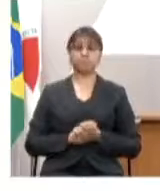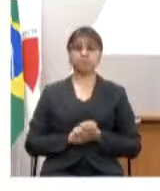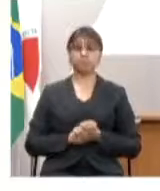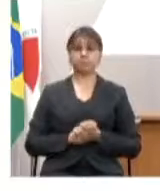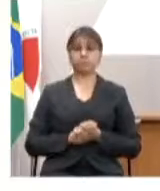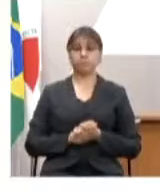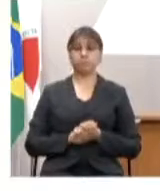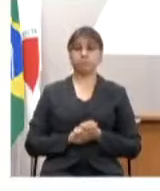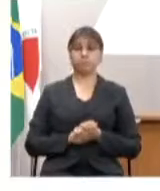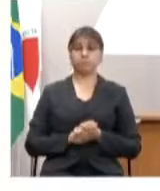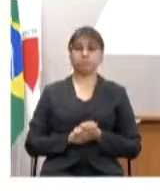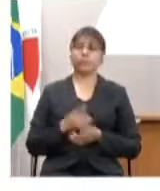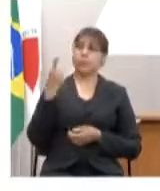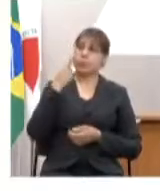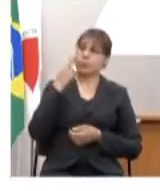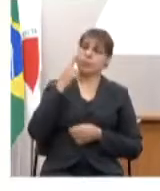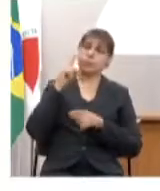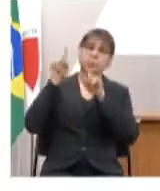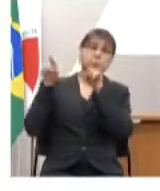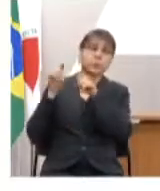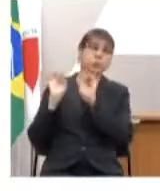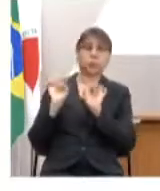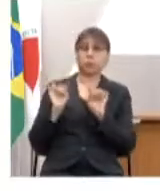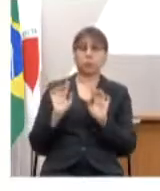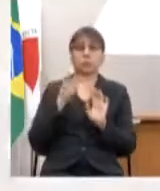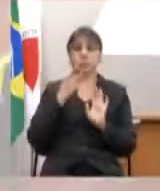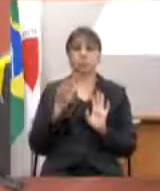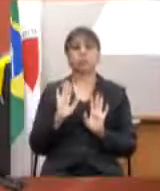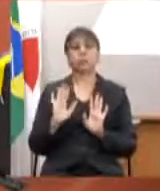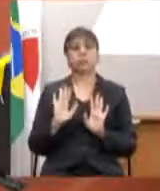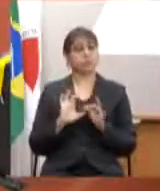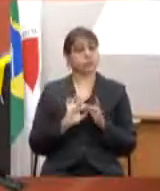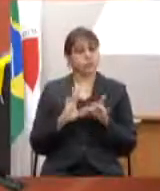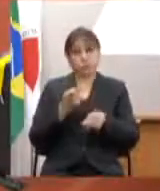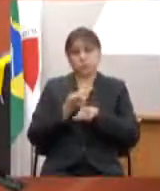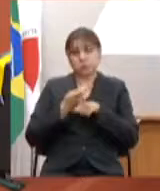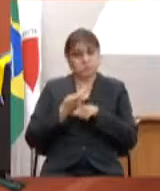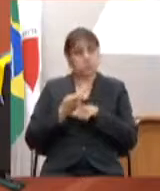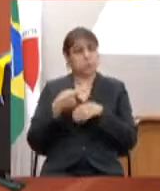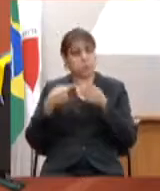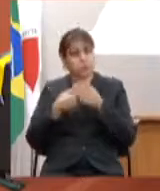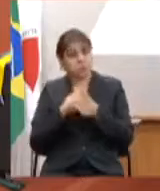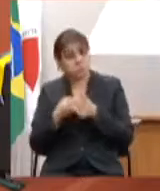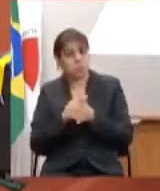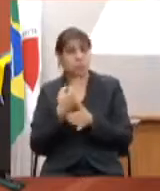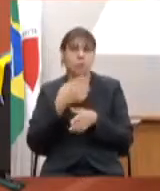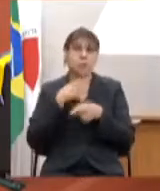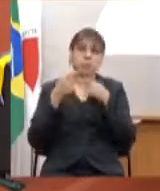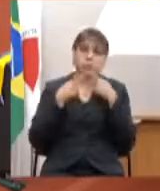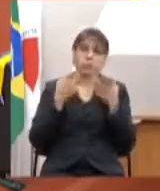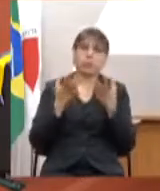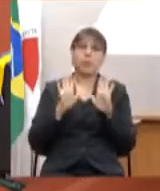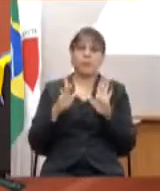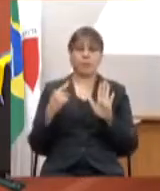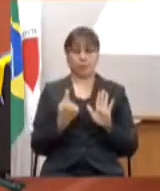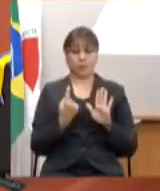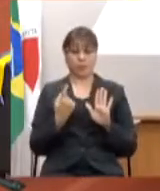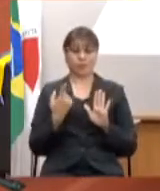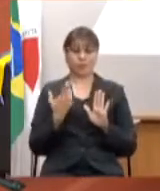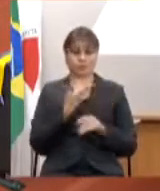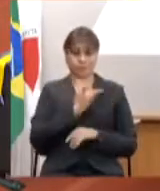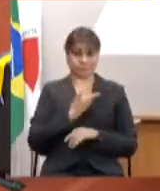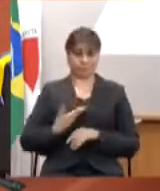então nesse contexto era isso que eu queria trazer eu me coloco à disposição para qualquer pergunta mas para nós eu acho que esse sistema de